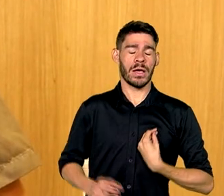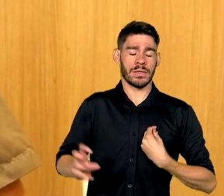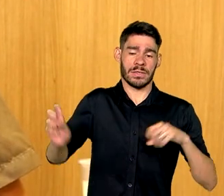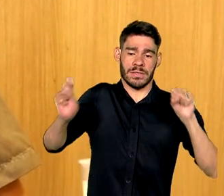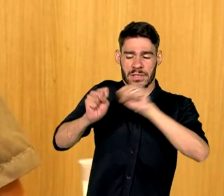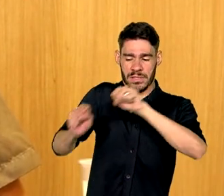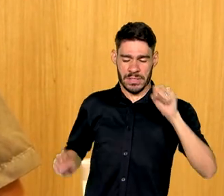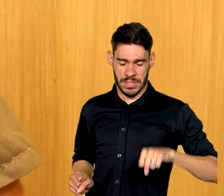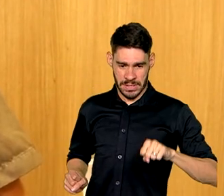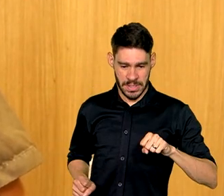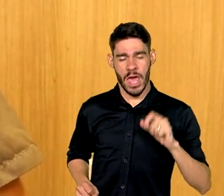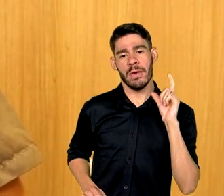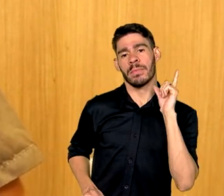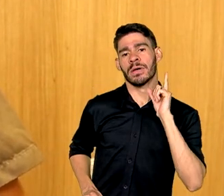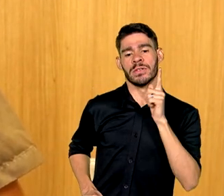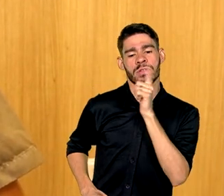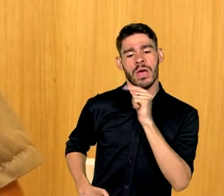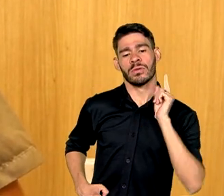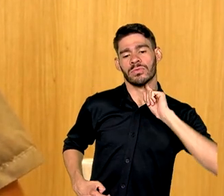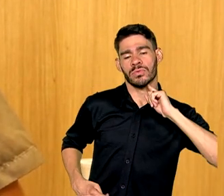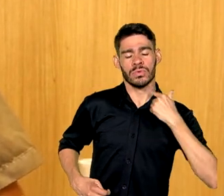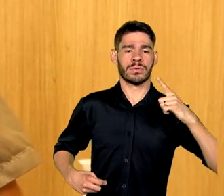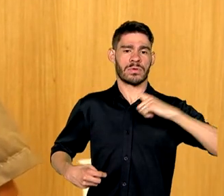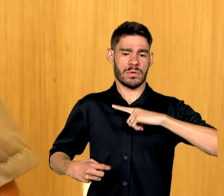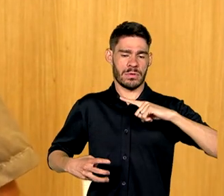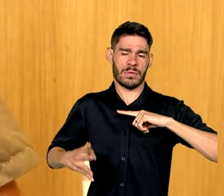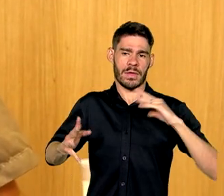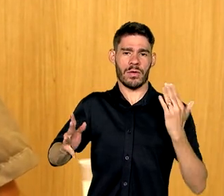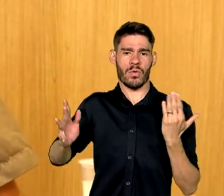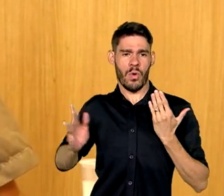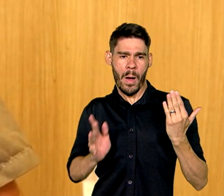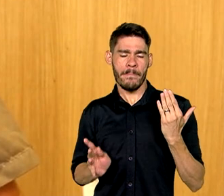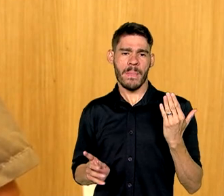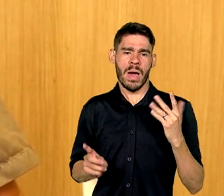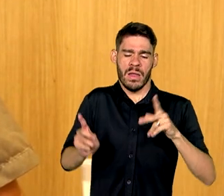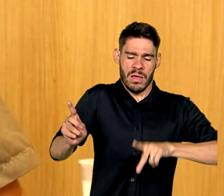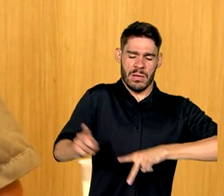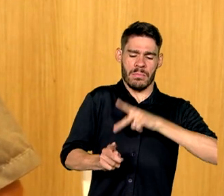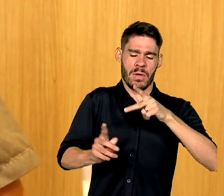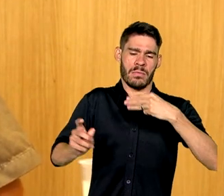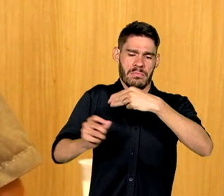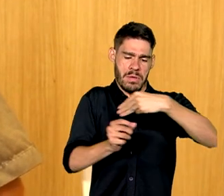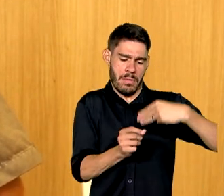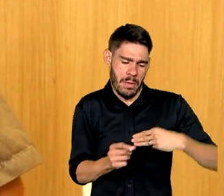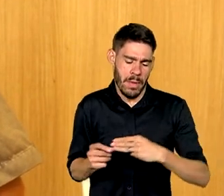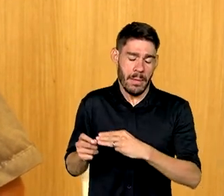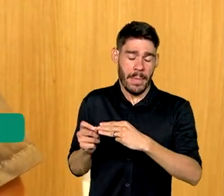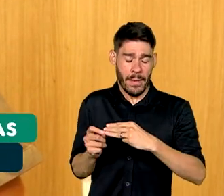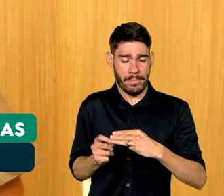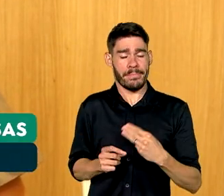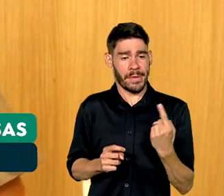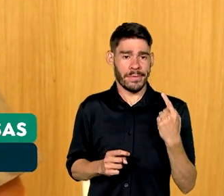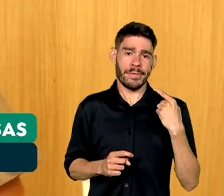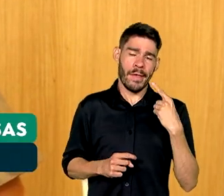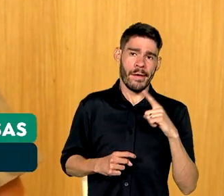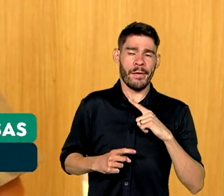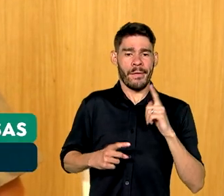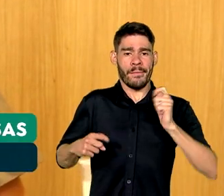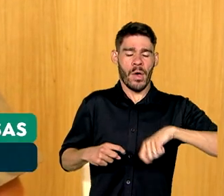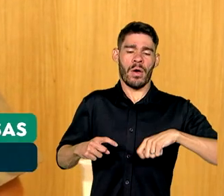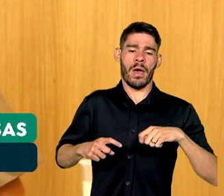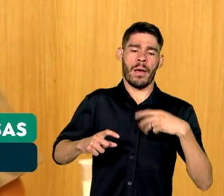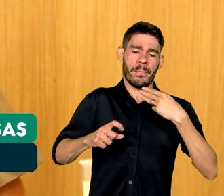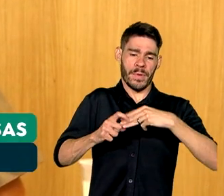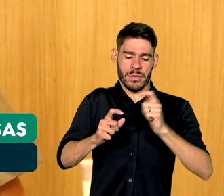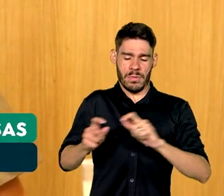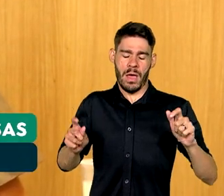relacionada ao tamanho, às classes de tamanho da população de município. Então, a tendência é que municípios maiores, com